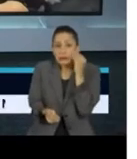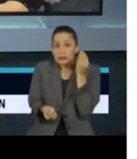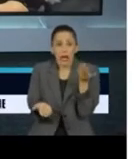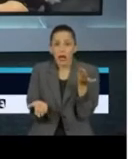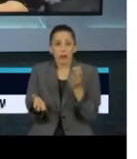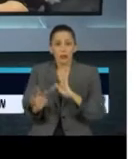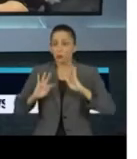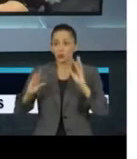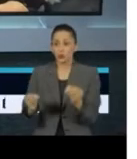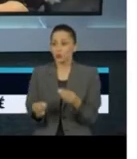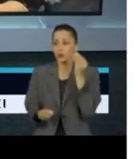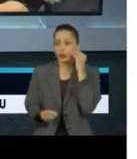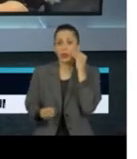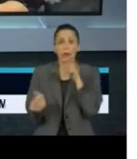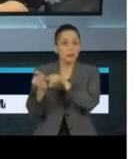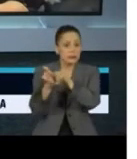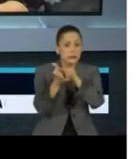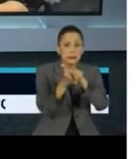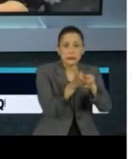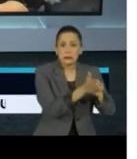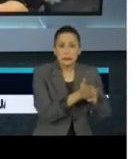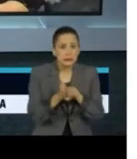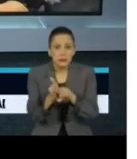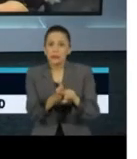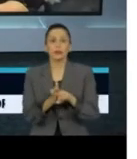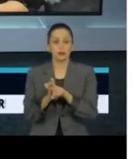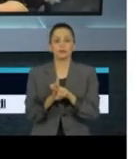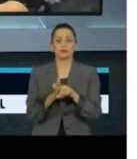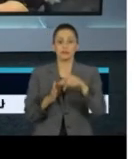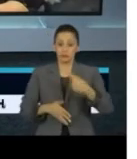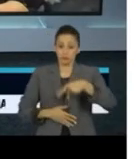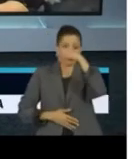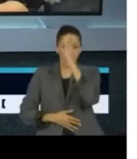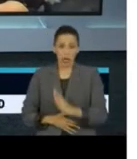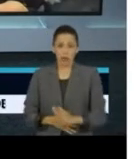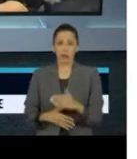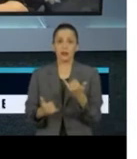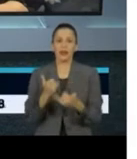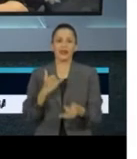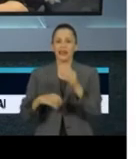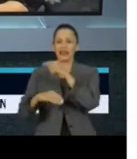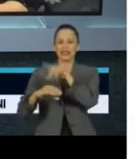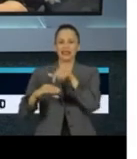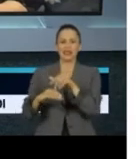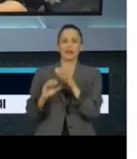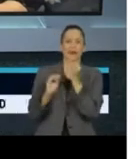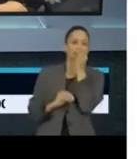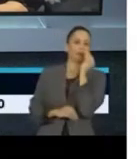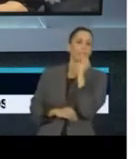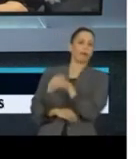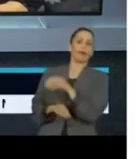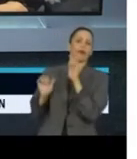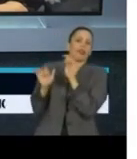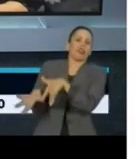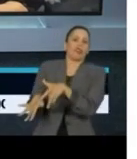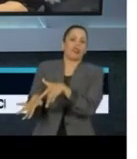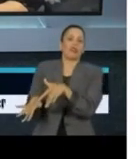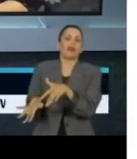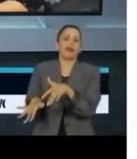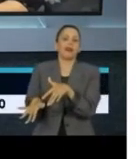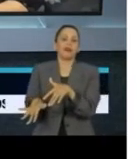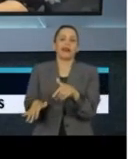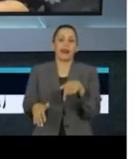ciência é o patinho feio no Brasil. Ninguém presta atenção em ciência, ninguém dá muito valor à ciência, até que